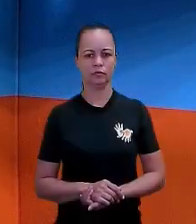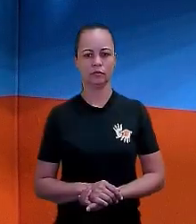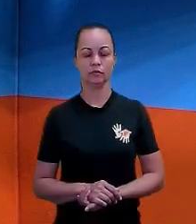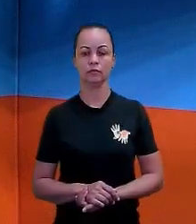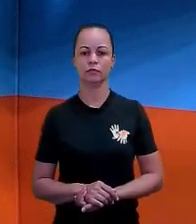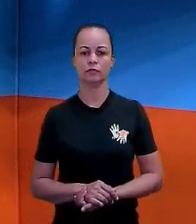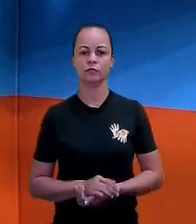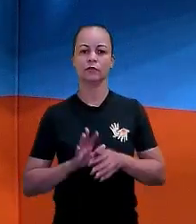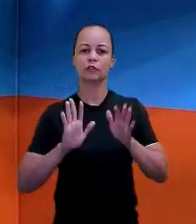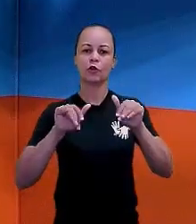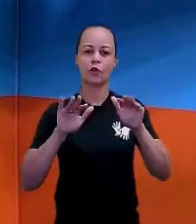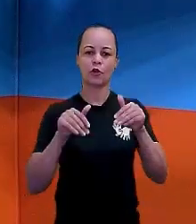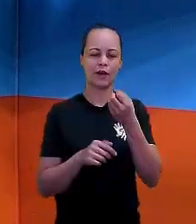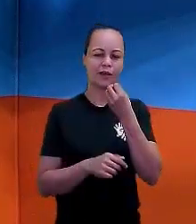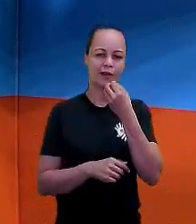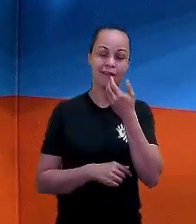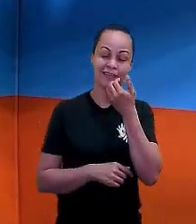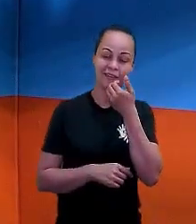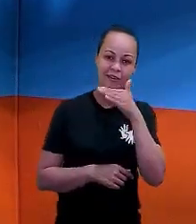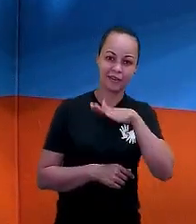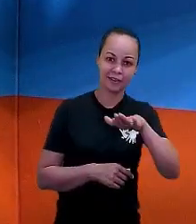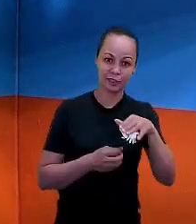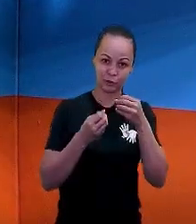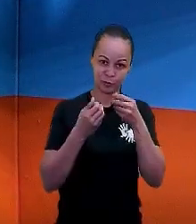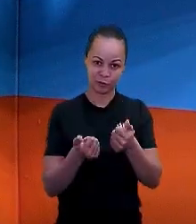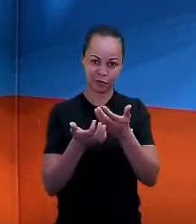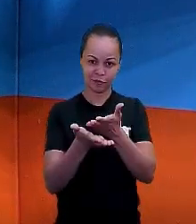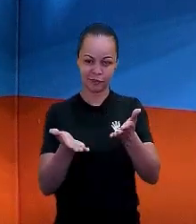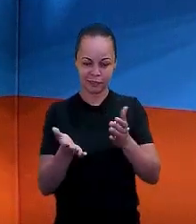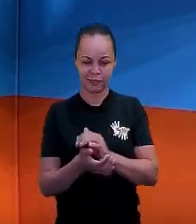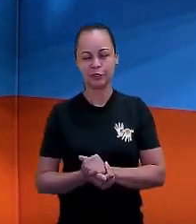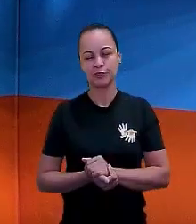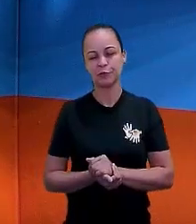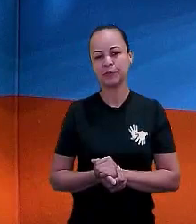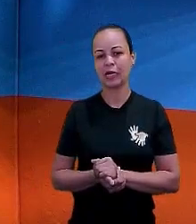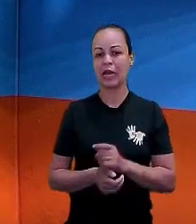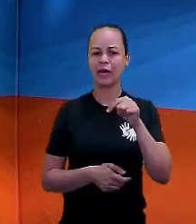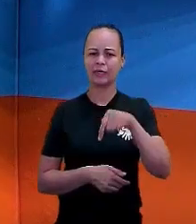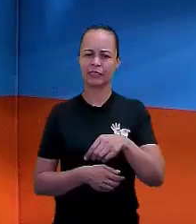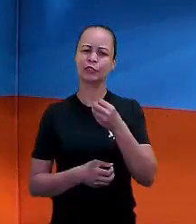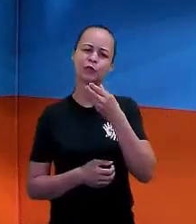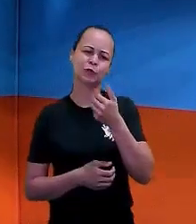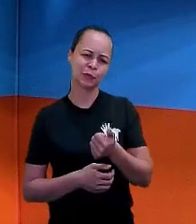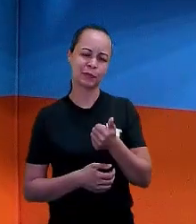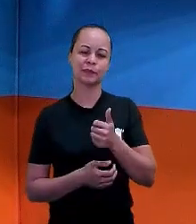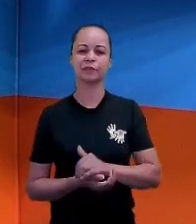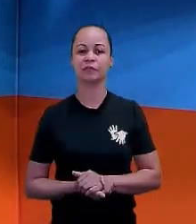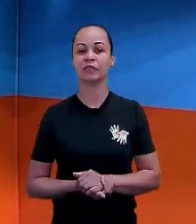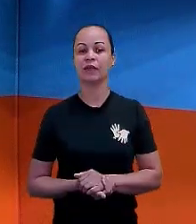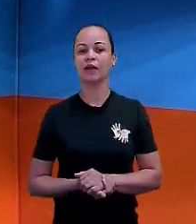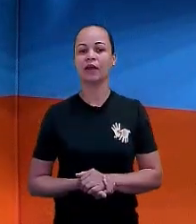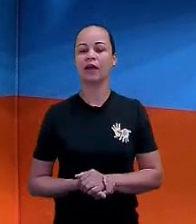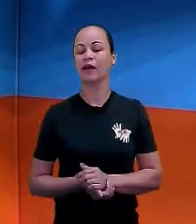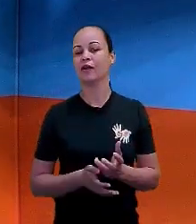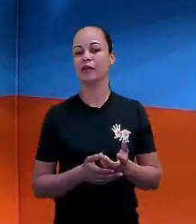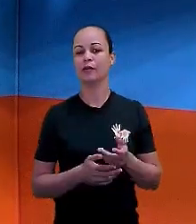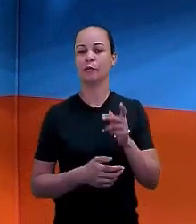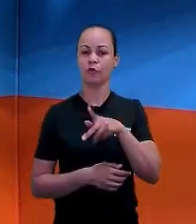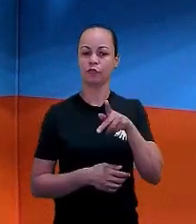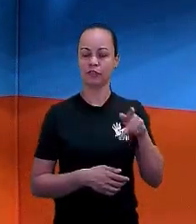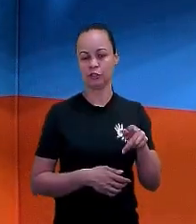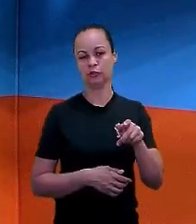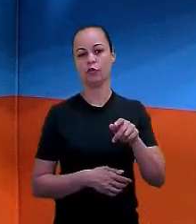Olá, Tudo bem com vocês? Aqui vai tudo bem! Professora Nádia ou